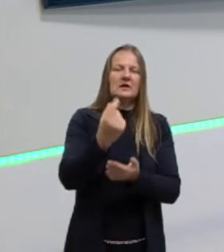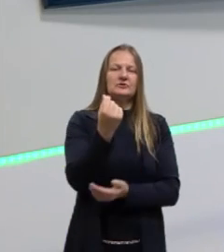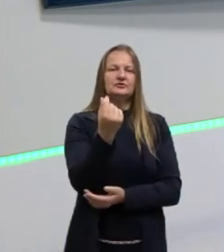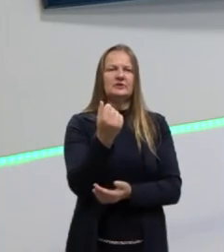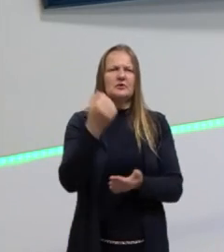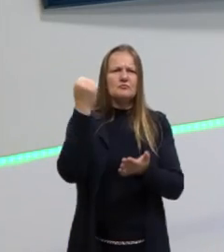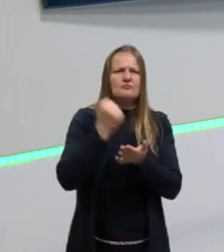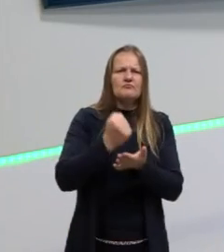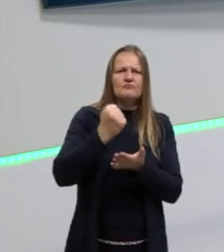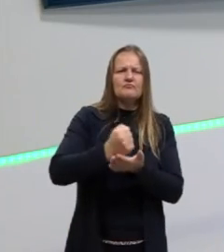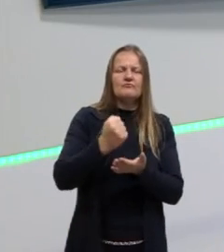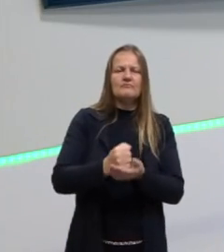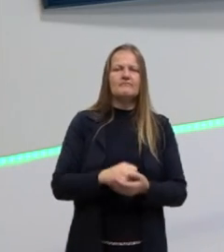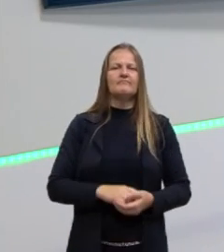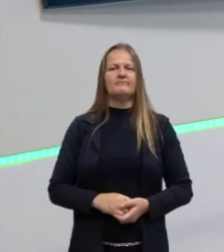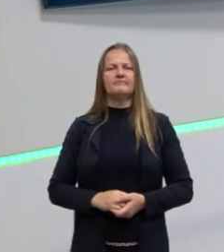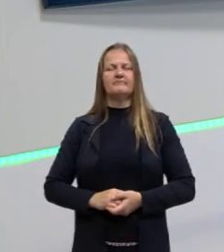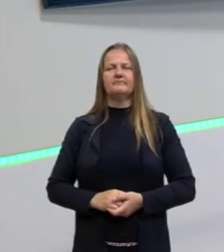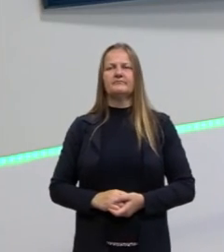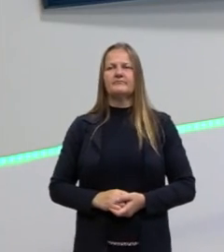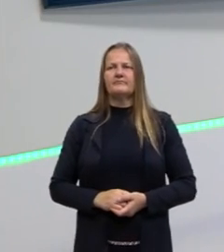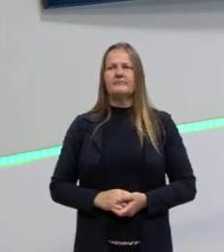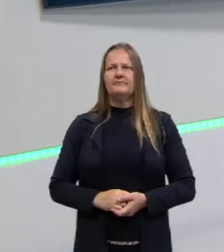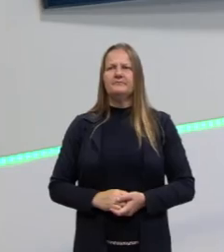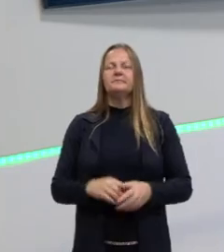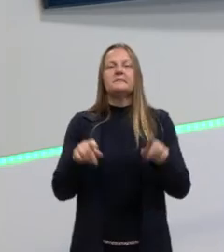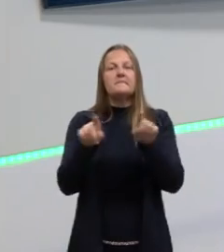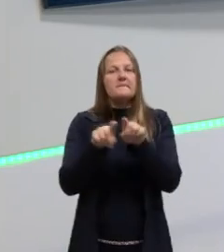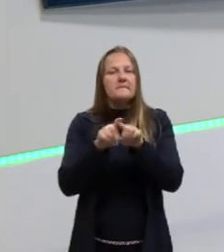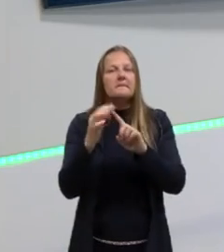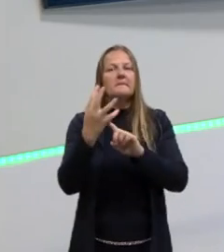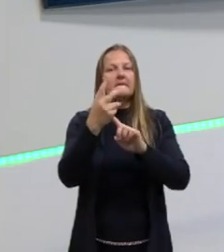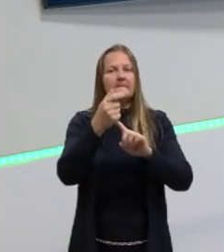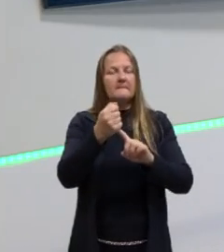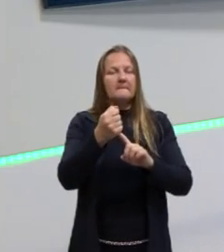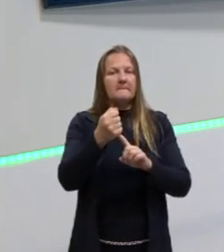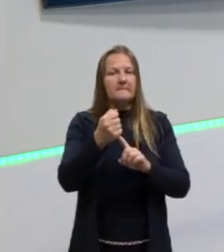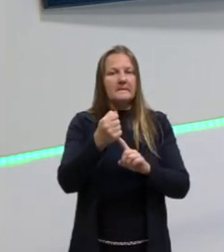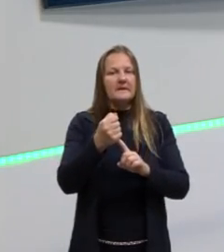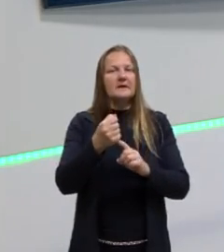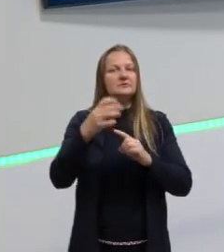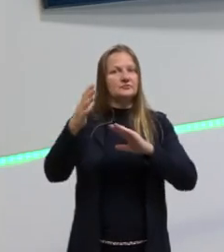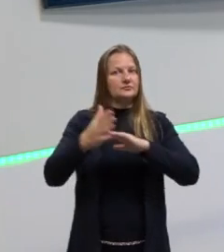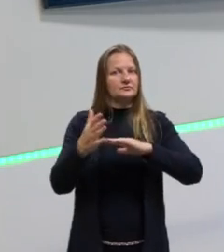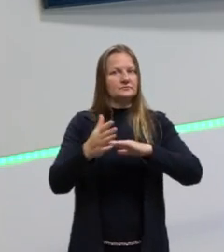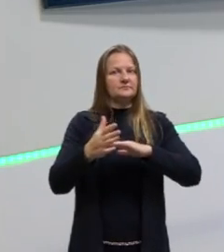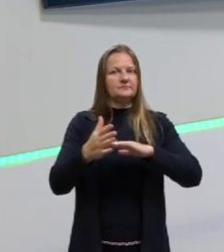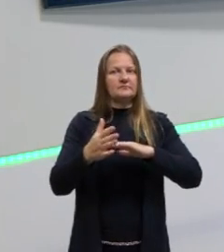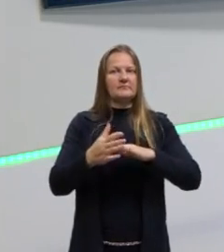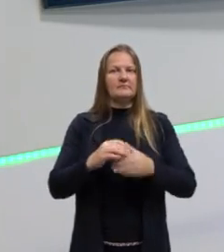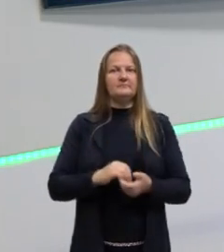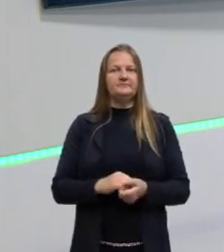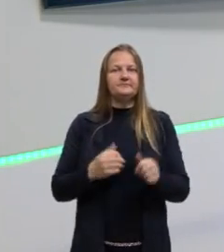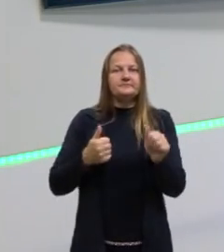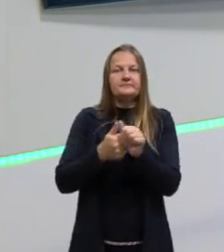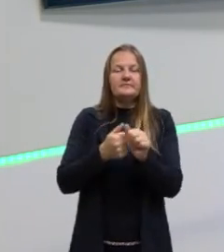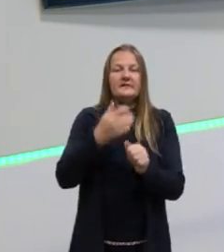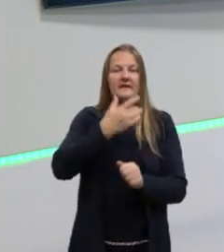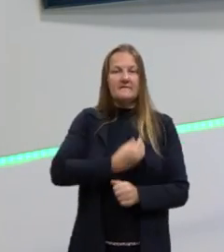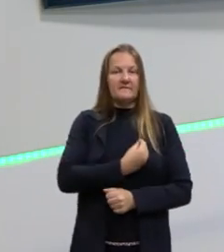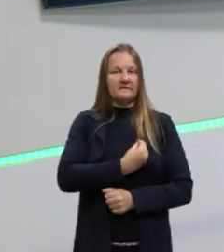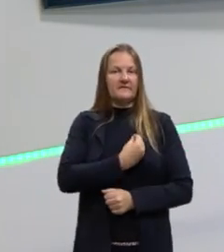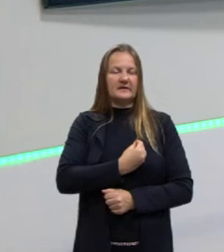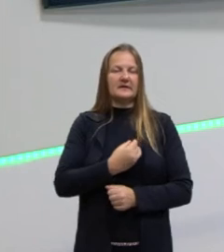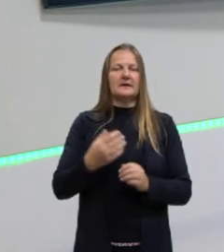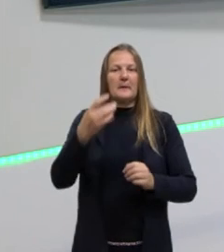E aí nós temos também aqui para falar de uma arte, percebam que a arte contemporânea, essa arte que se aproxima da vida,